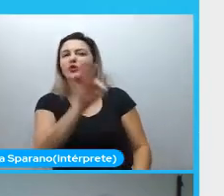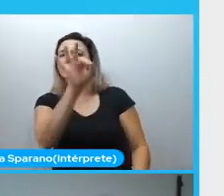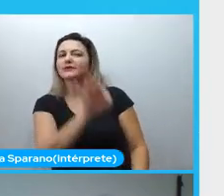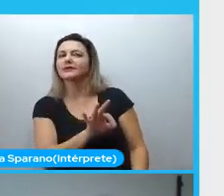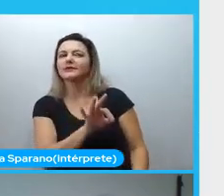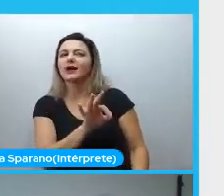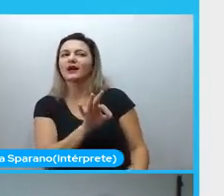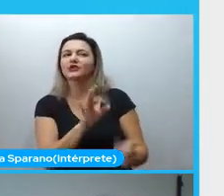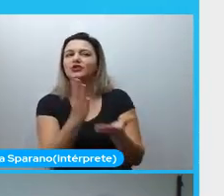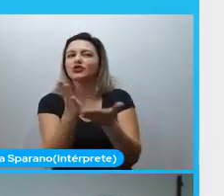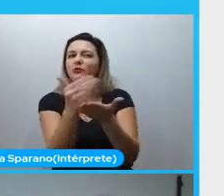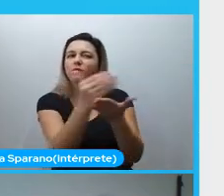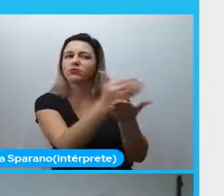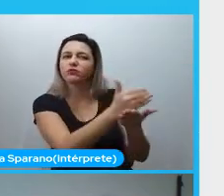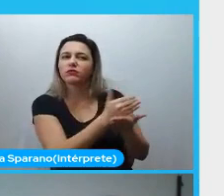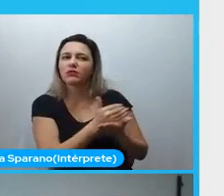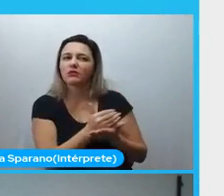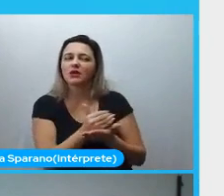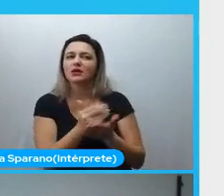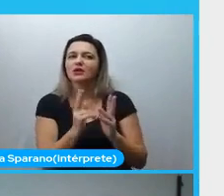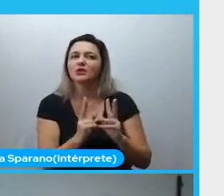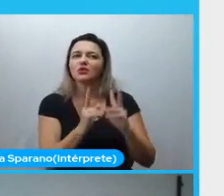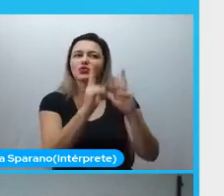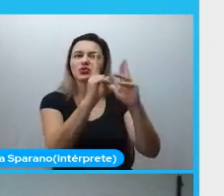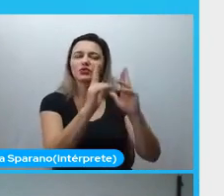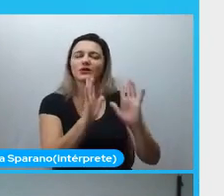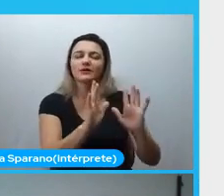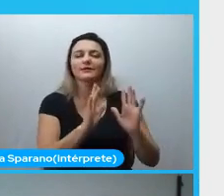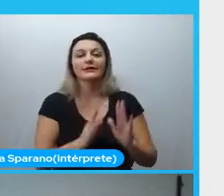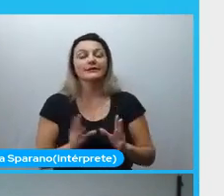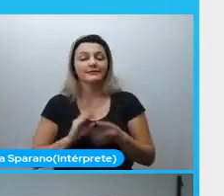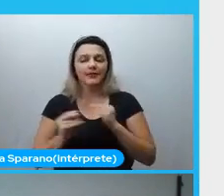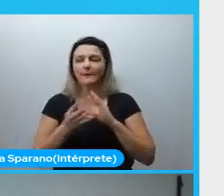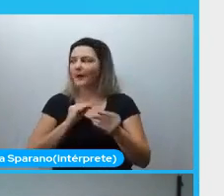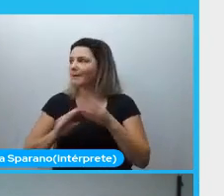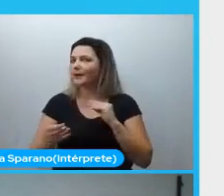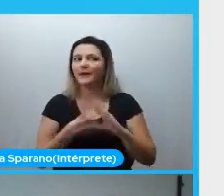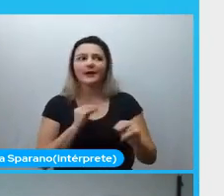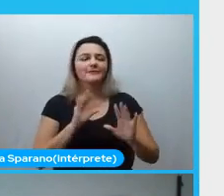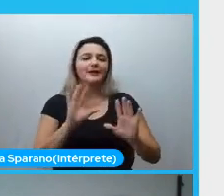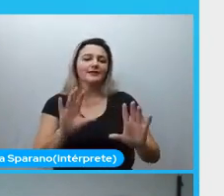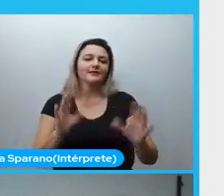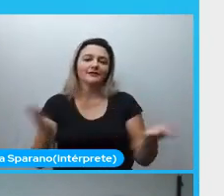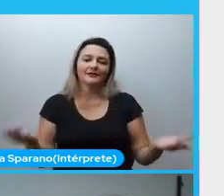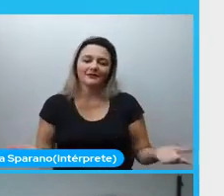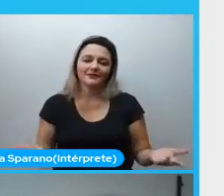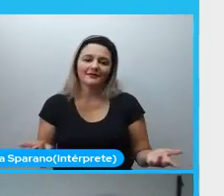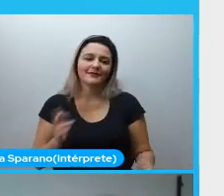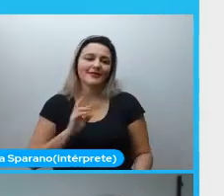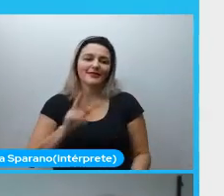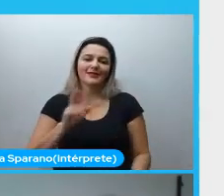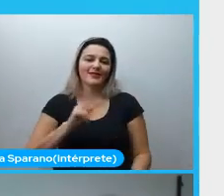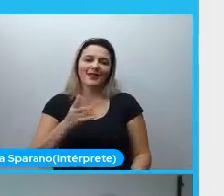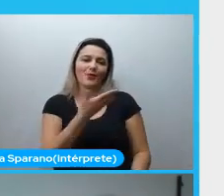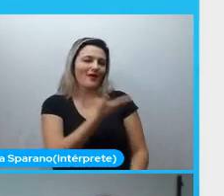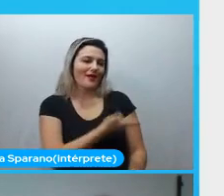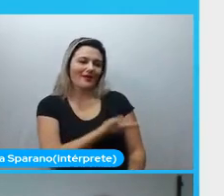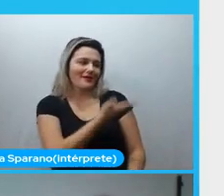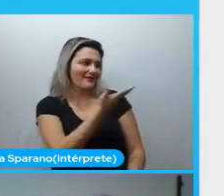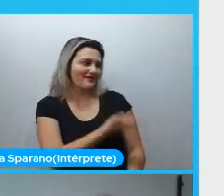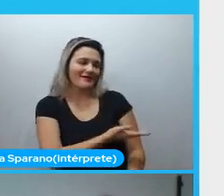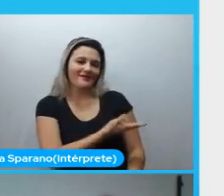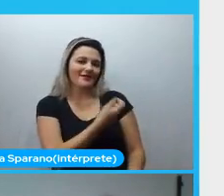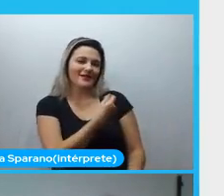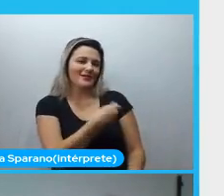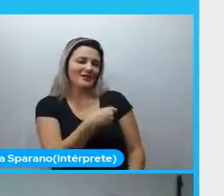a gente foge loucamente. Só que, não são essas pessoas que precisam fazer análise, o TCC